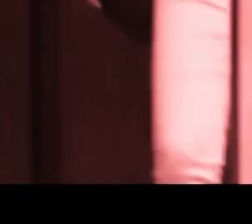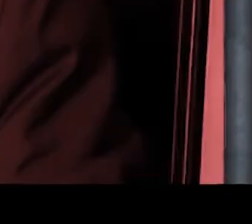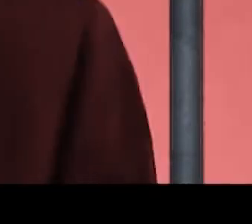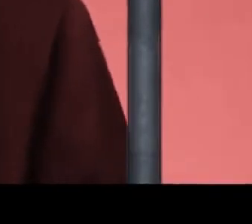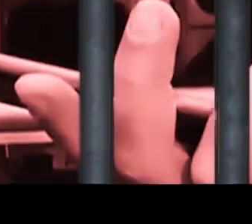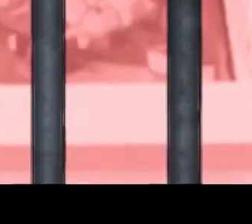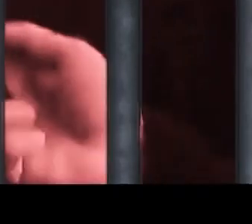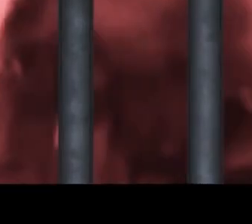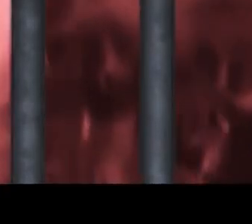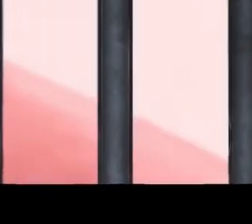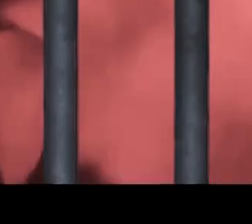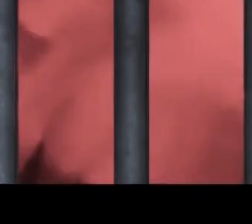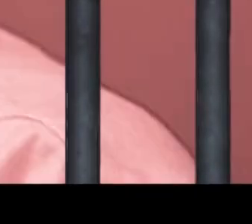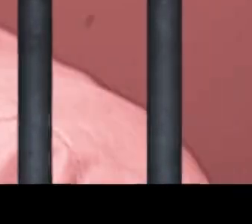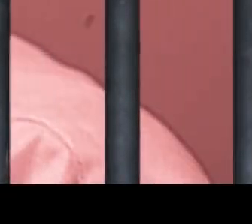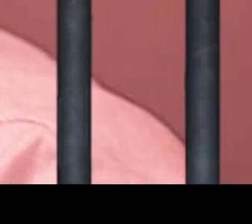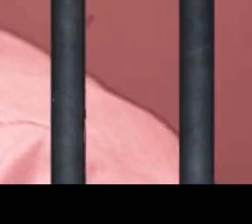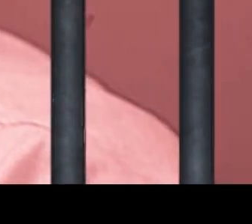preso.